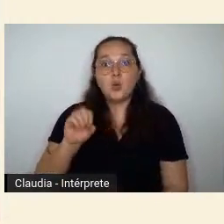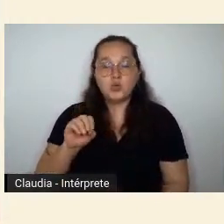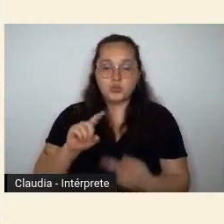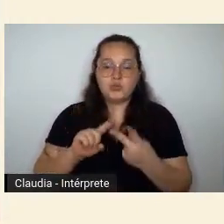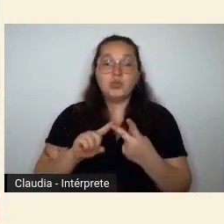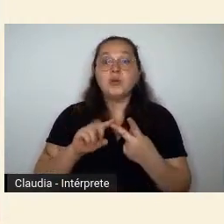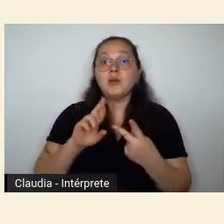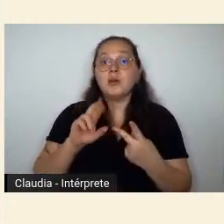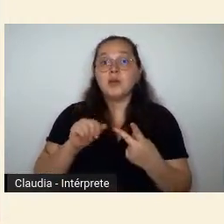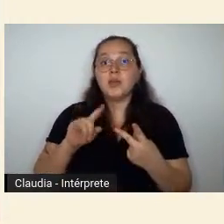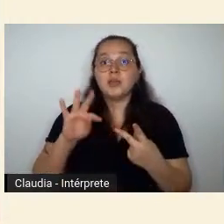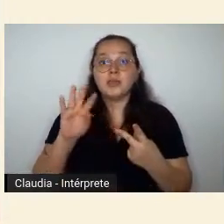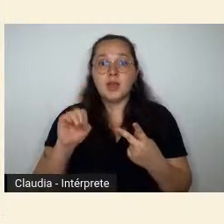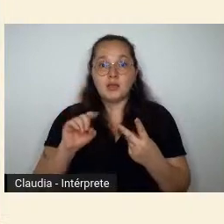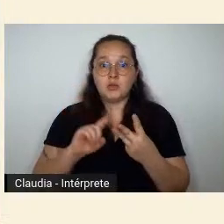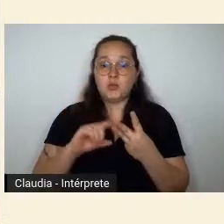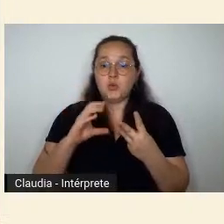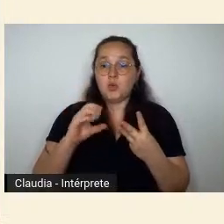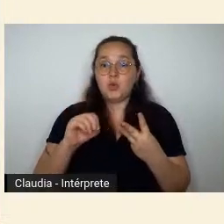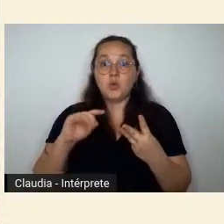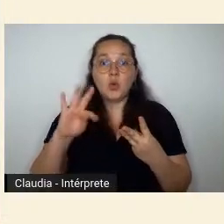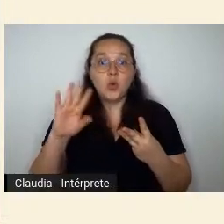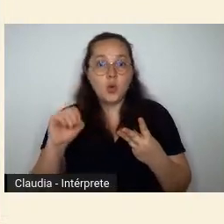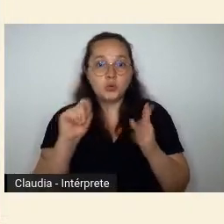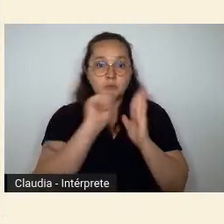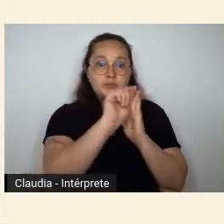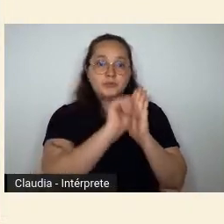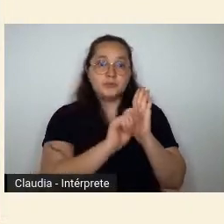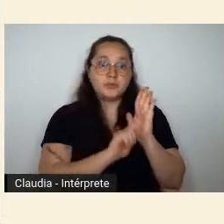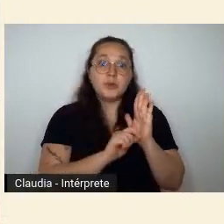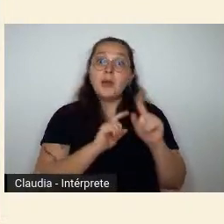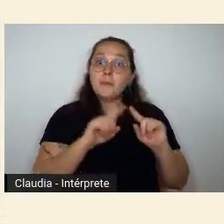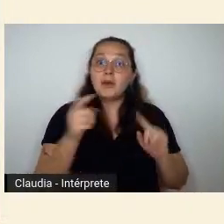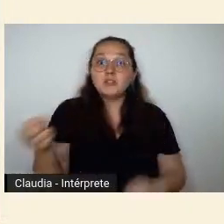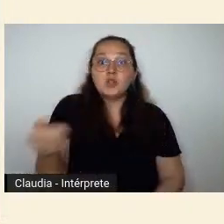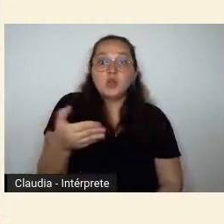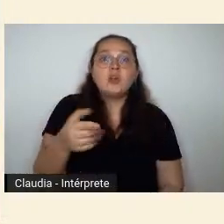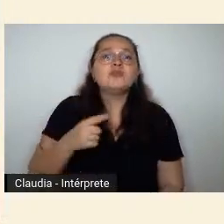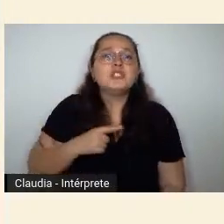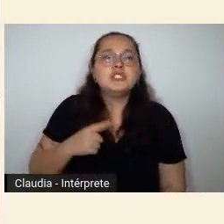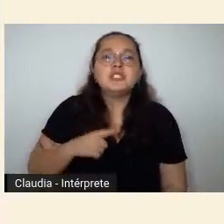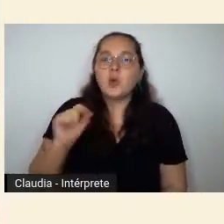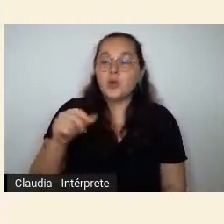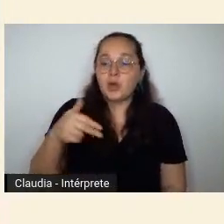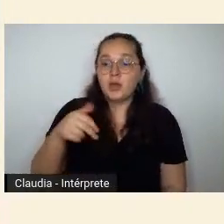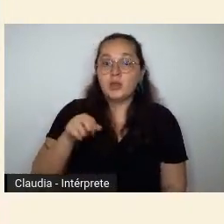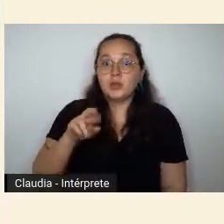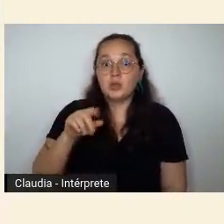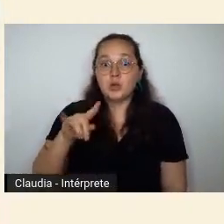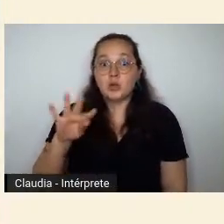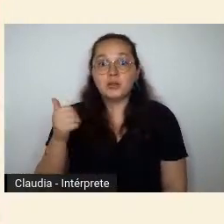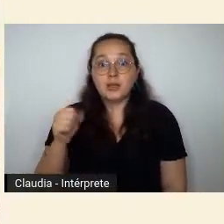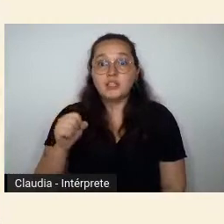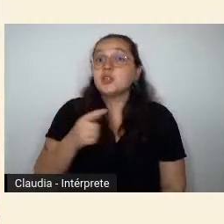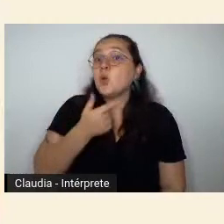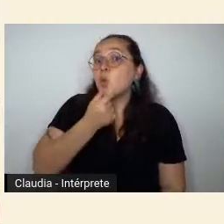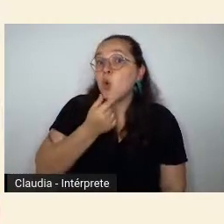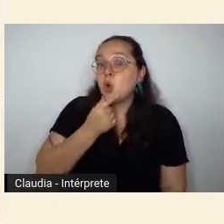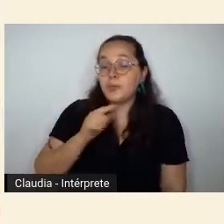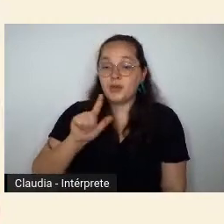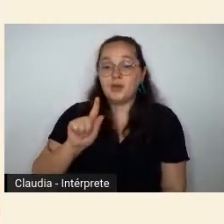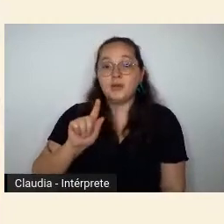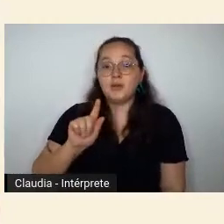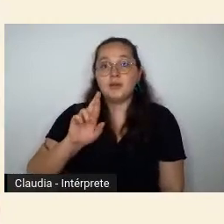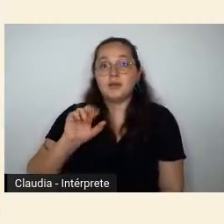Couto etc ou a nova leva de autores da região nordeste como Graciliano Ramos que chegou a declarar no início da carreira que não tinha nada a ver